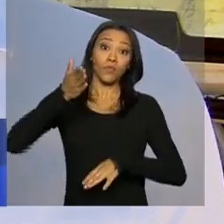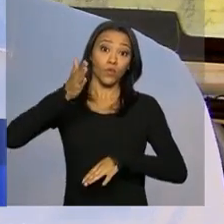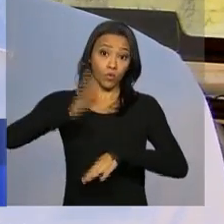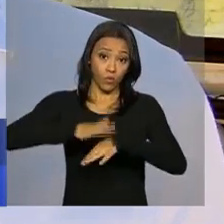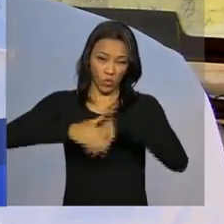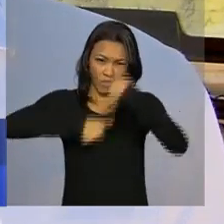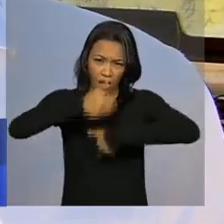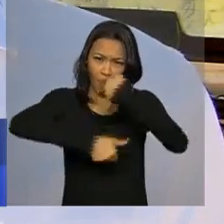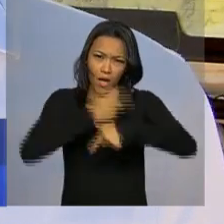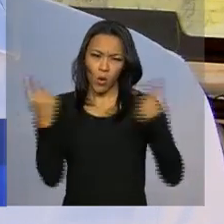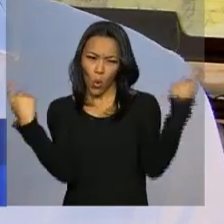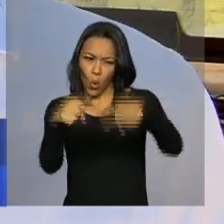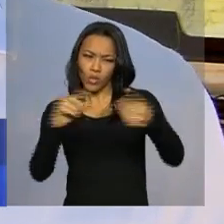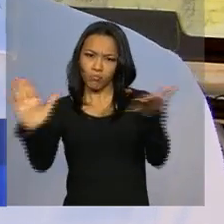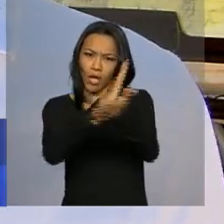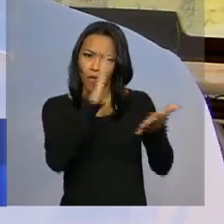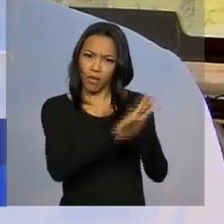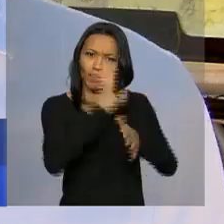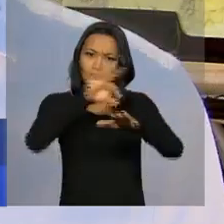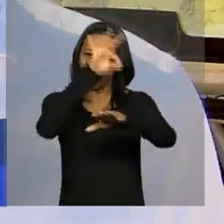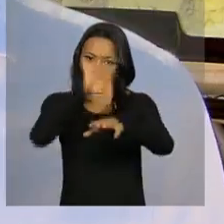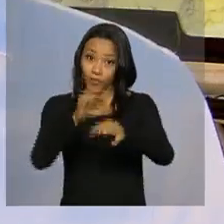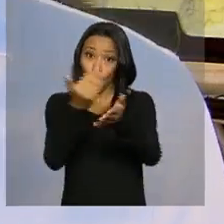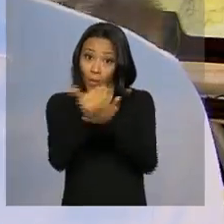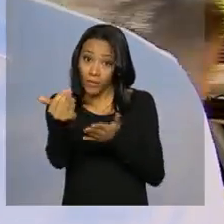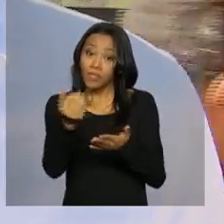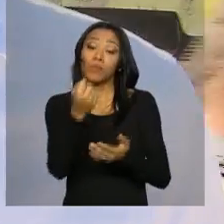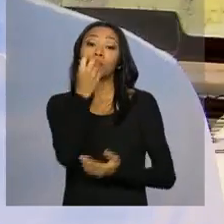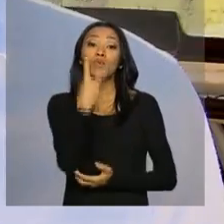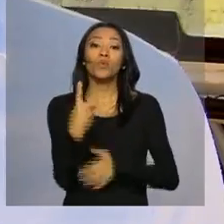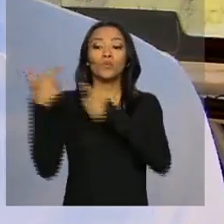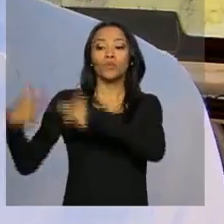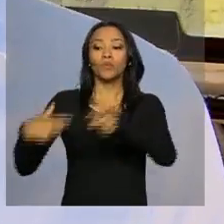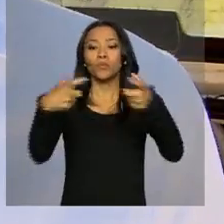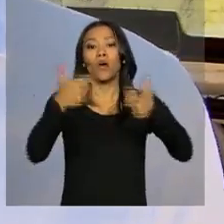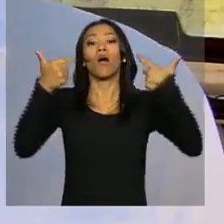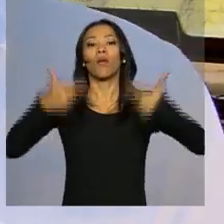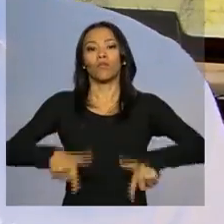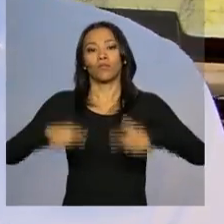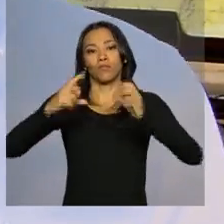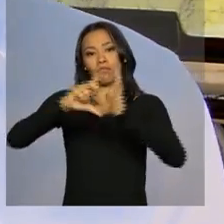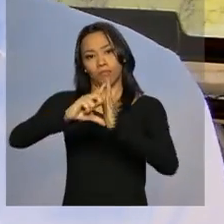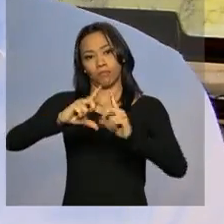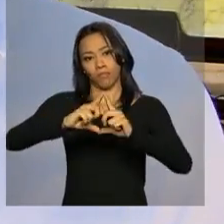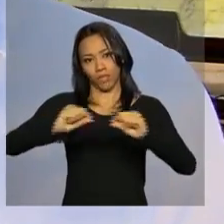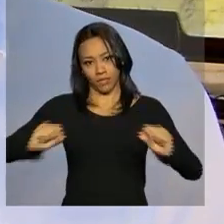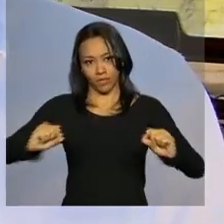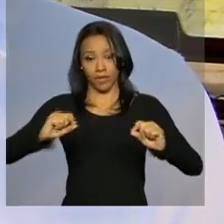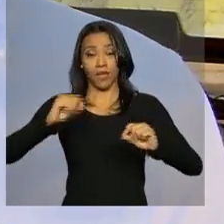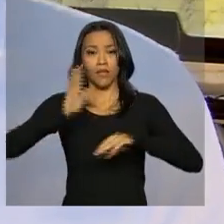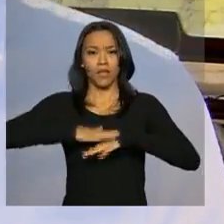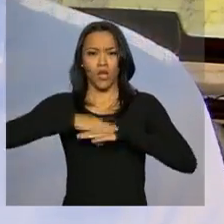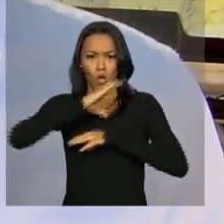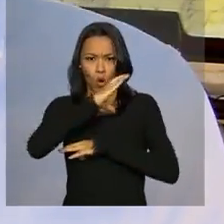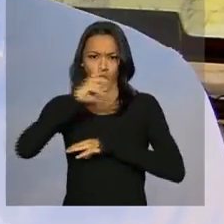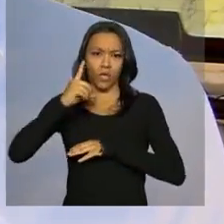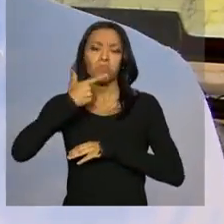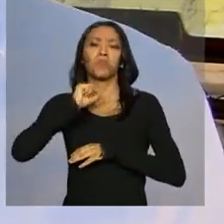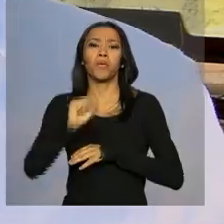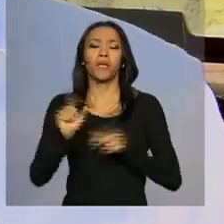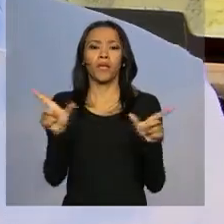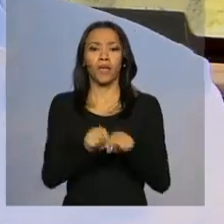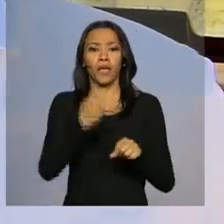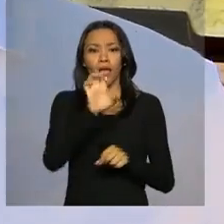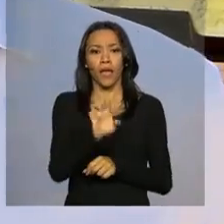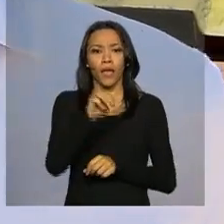combate ao mosquito Aedes aegypti na zona rural começam por dois bairros aqui do Distrito Federal. A ação é coordenada pela IMATER, pela